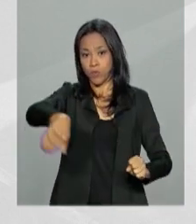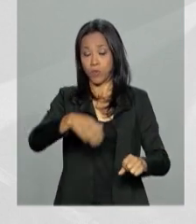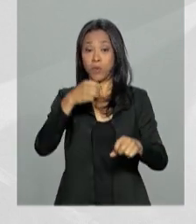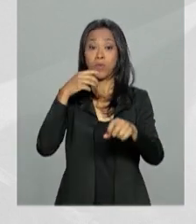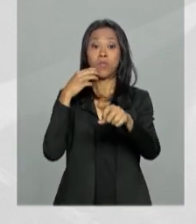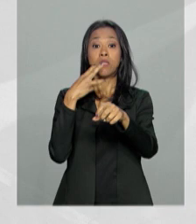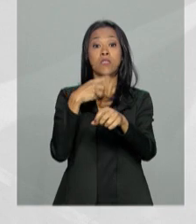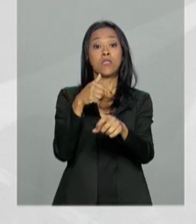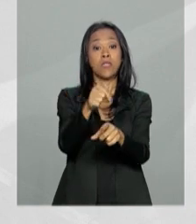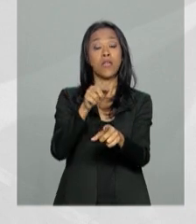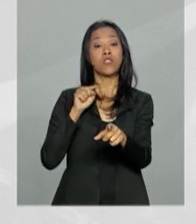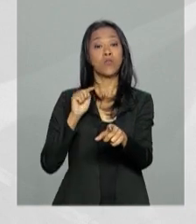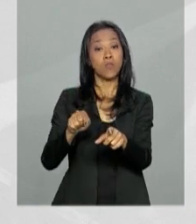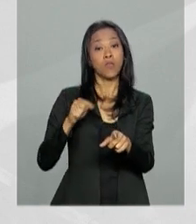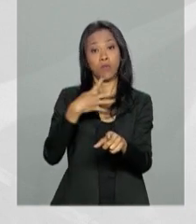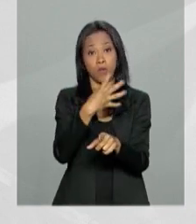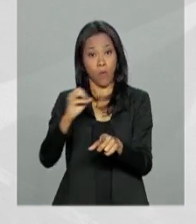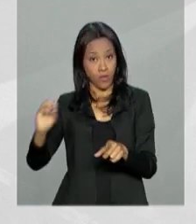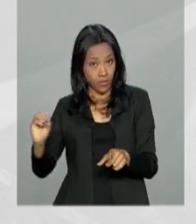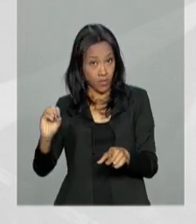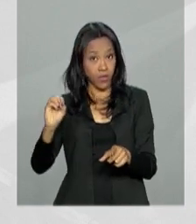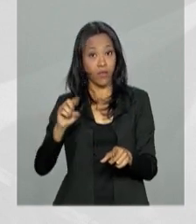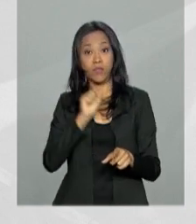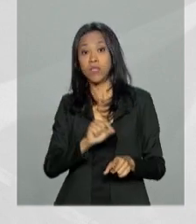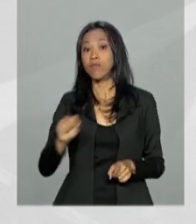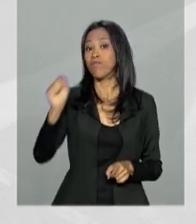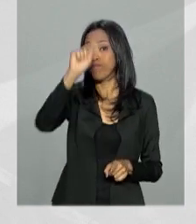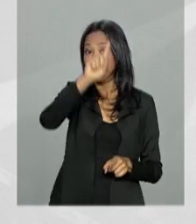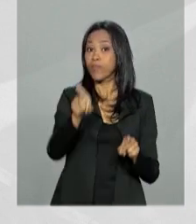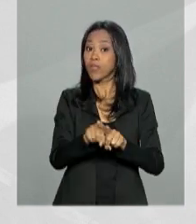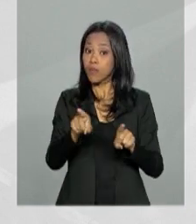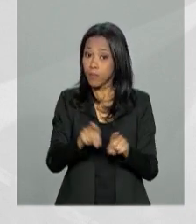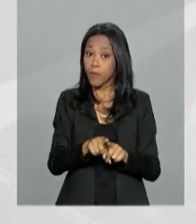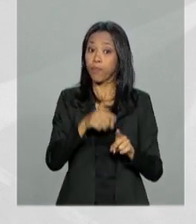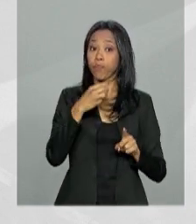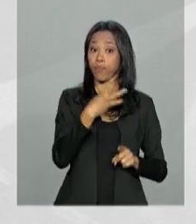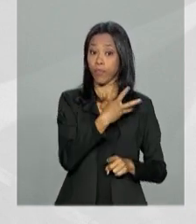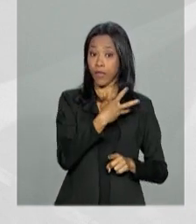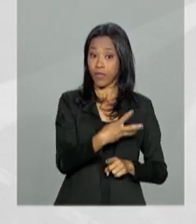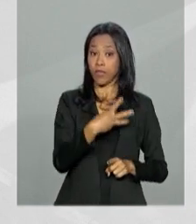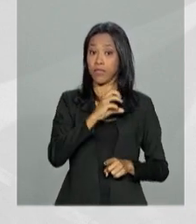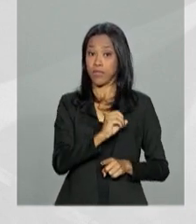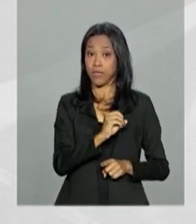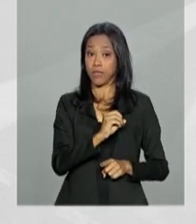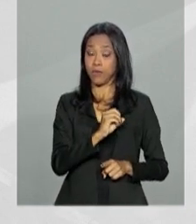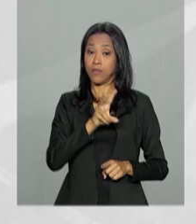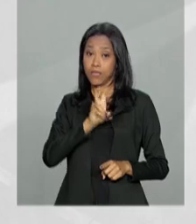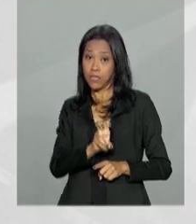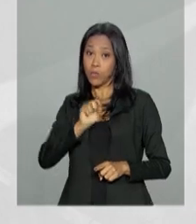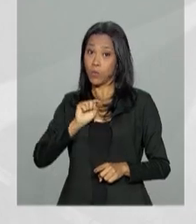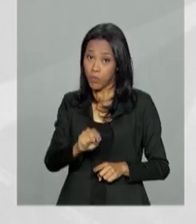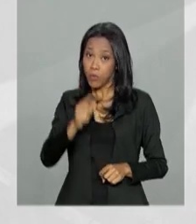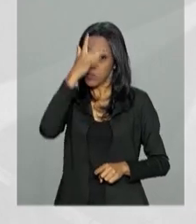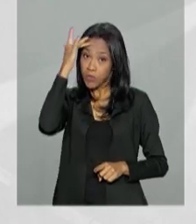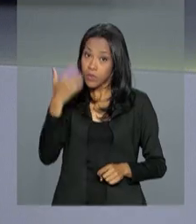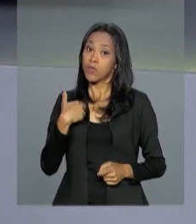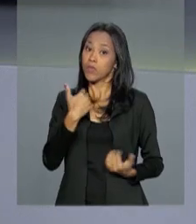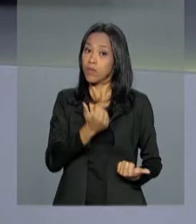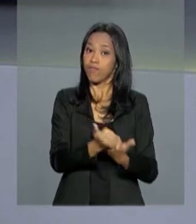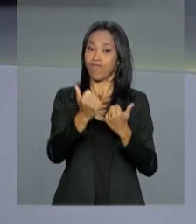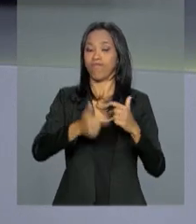distribuidores de veículos nacionais e importados, com 305 mil colaboradores diretos.